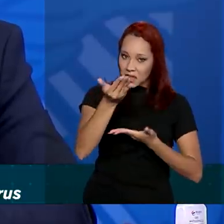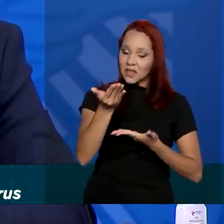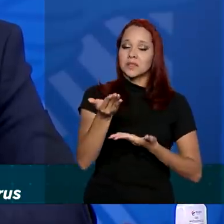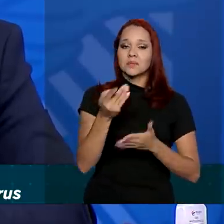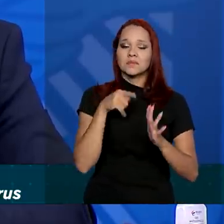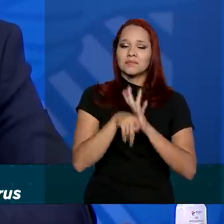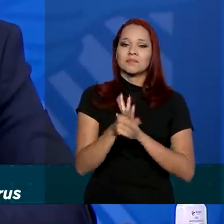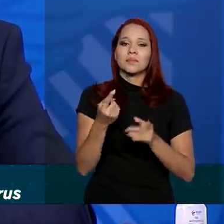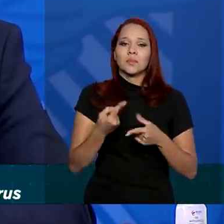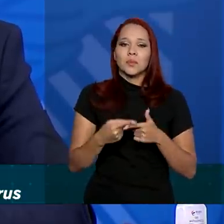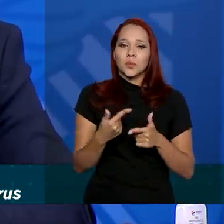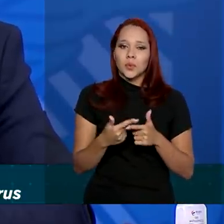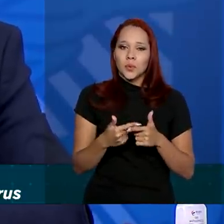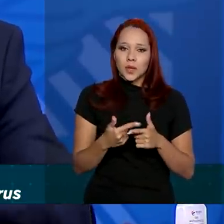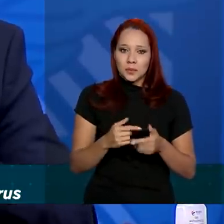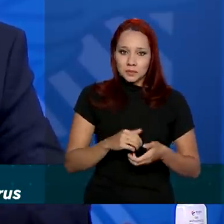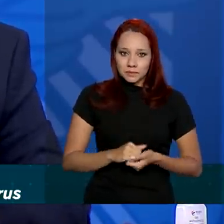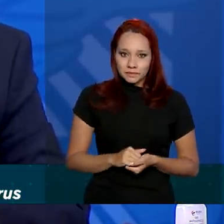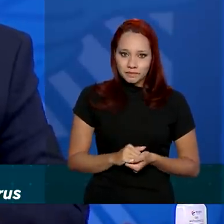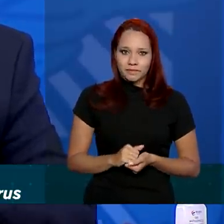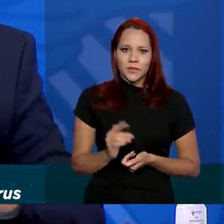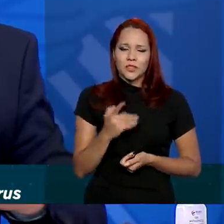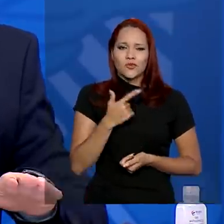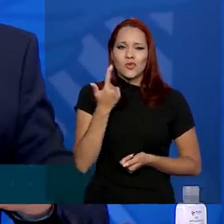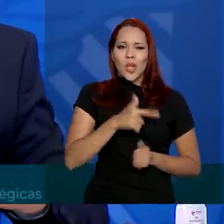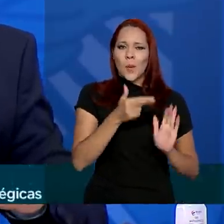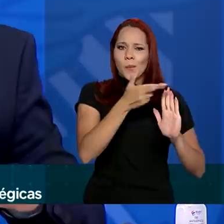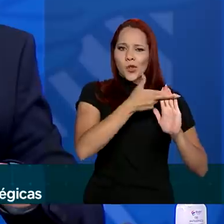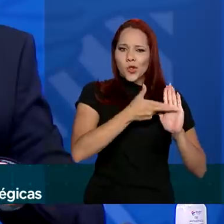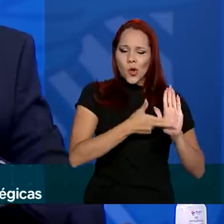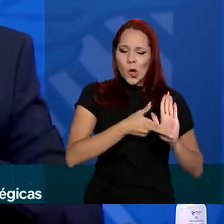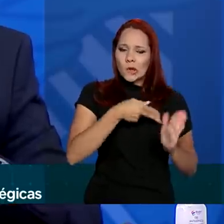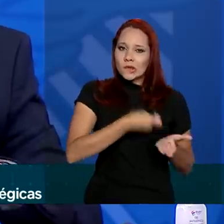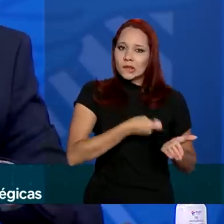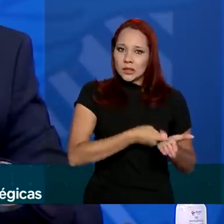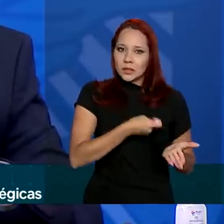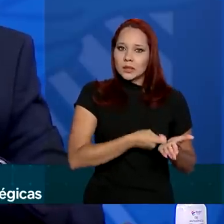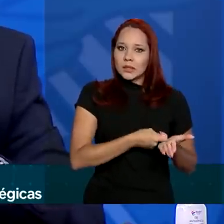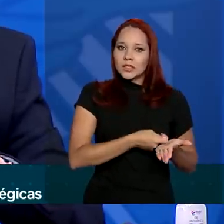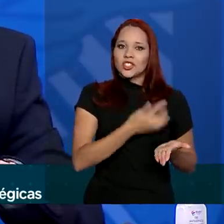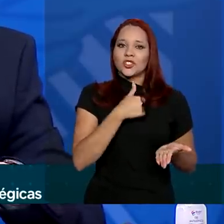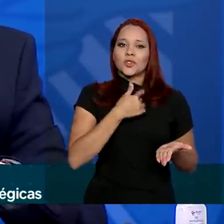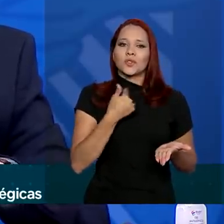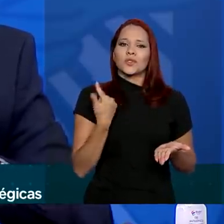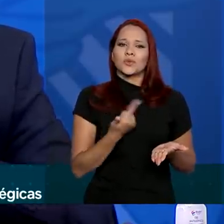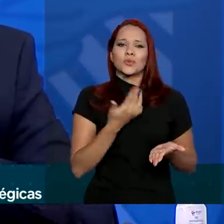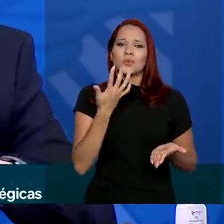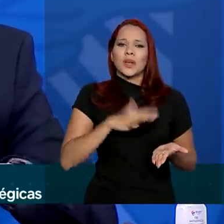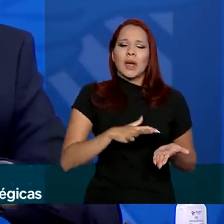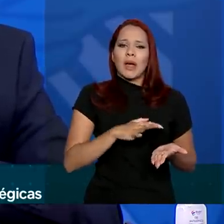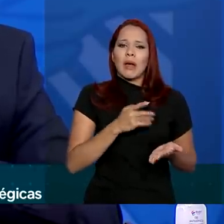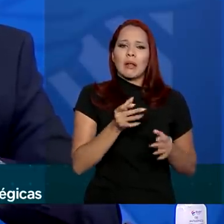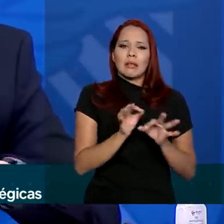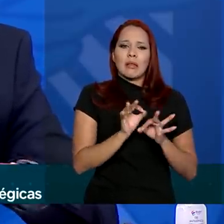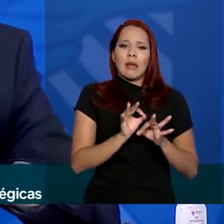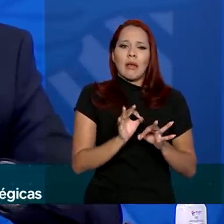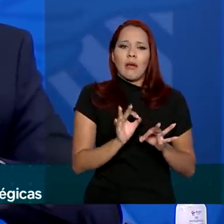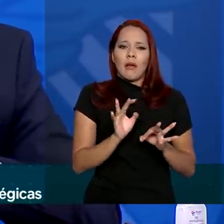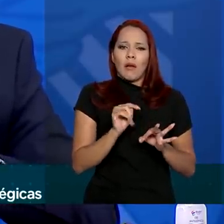porque nós não queremos um protocolo rigoroso, a gente não quer nenhum bias